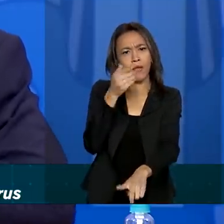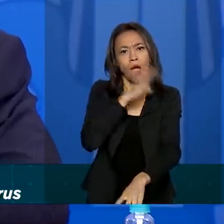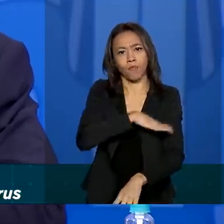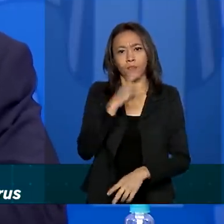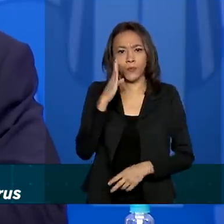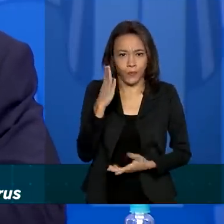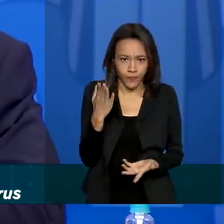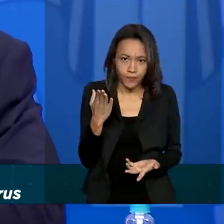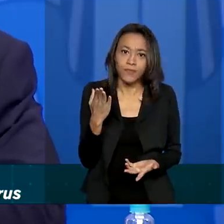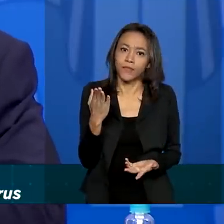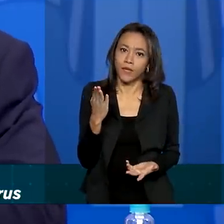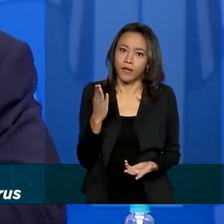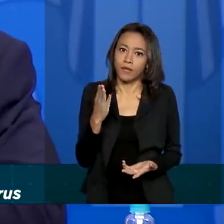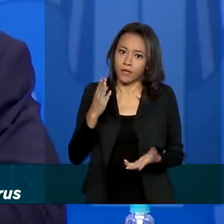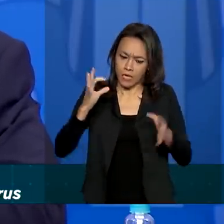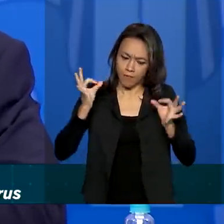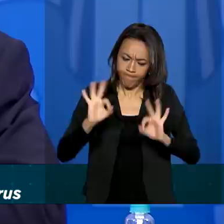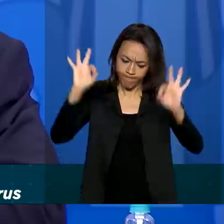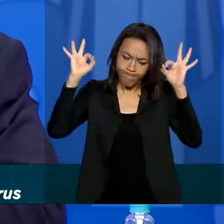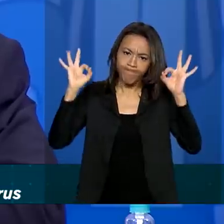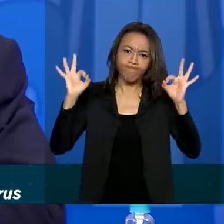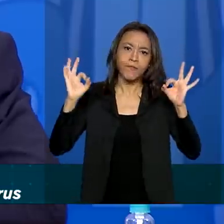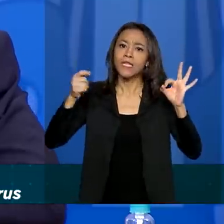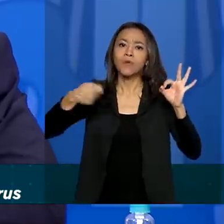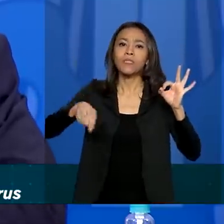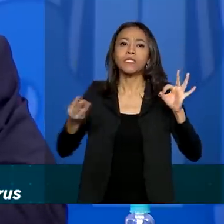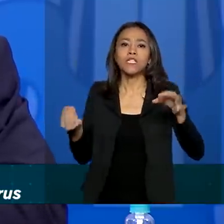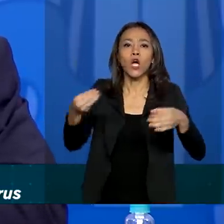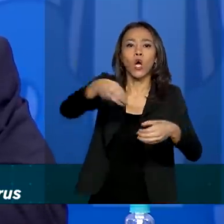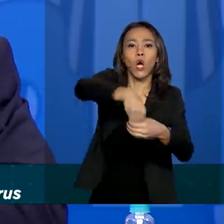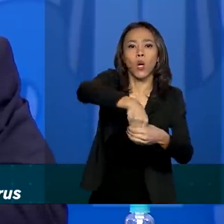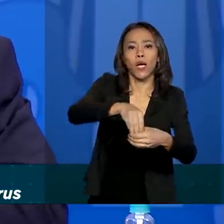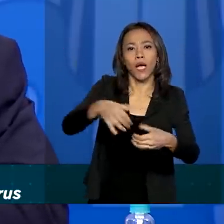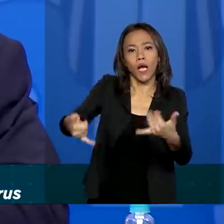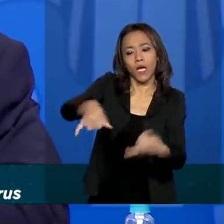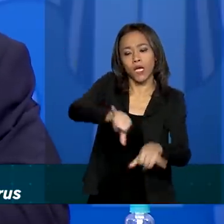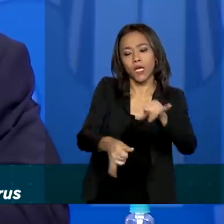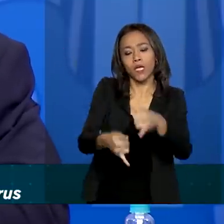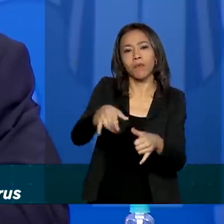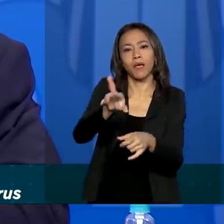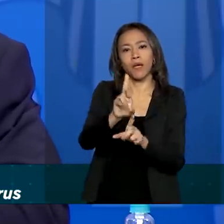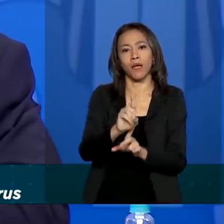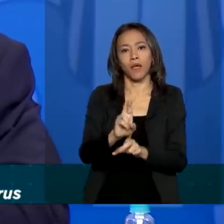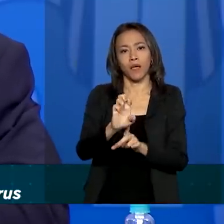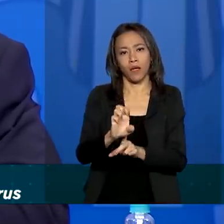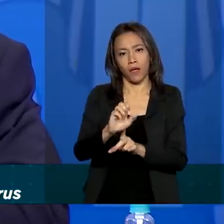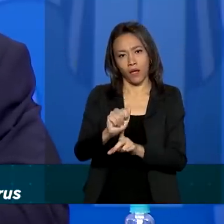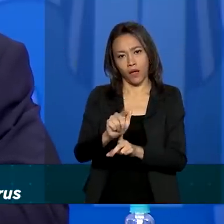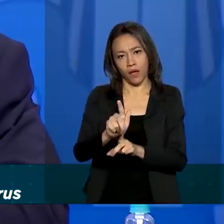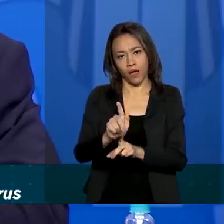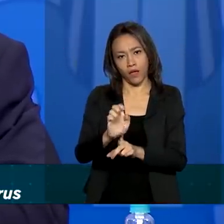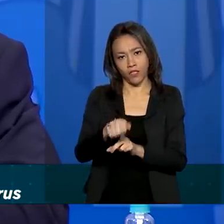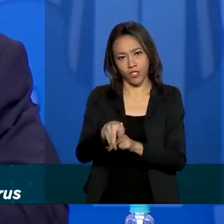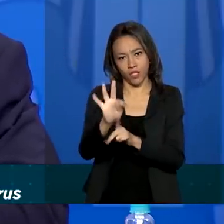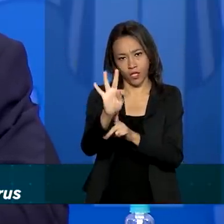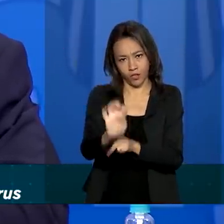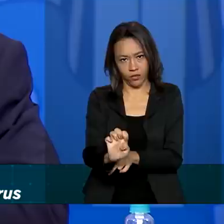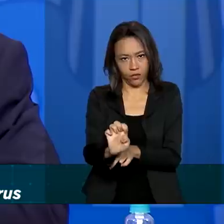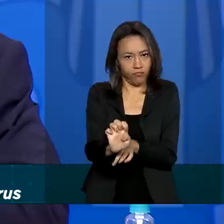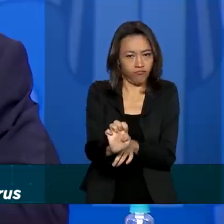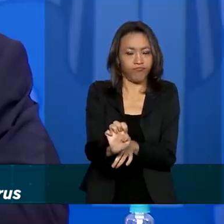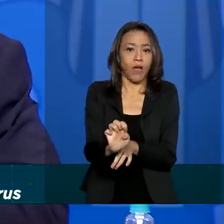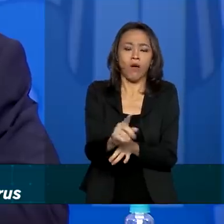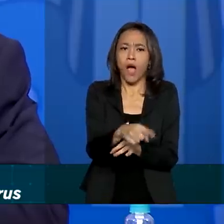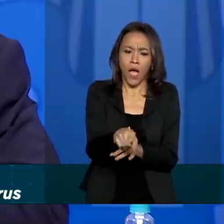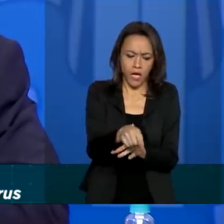preciso, que sem reagente, em um minuto a gente tem o resultado. Ele faz análise, envia para